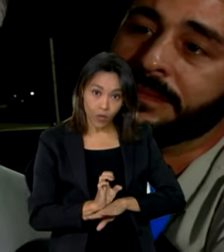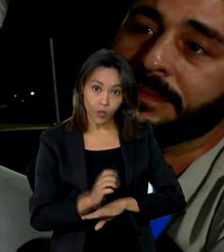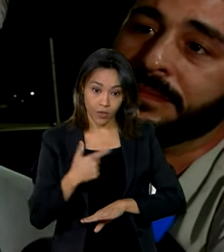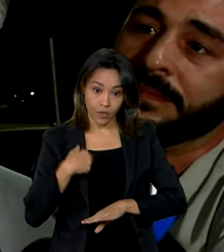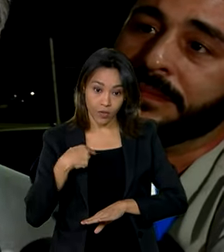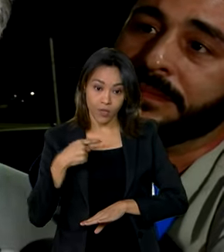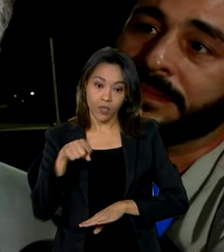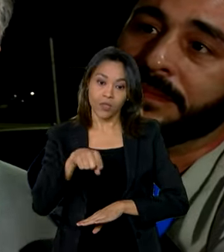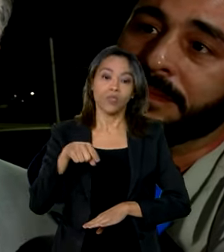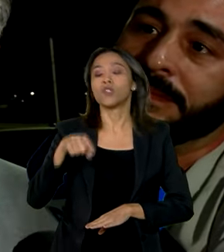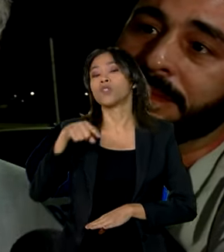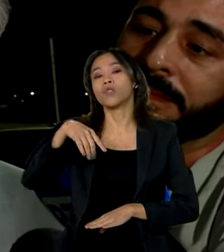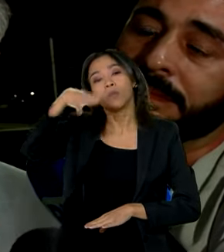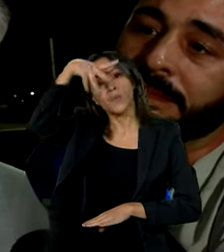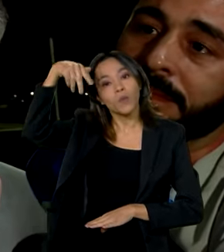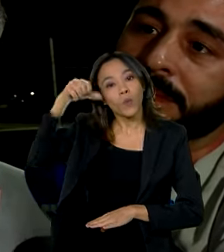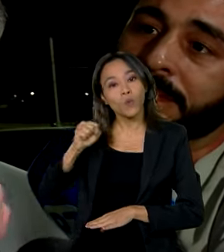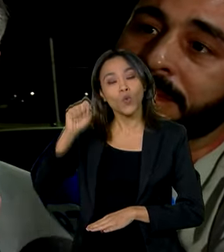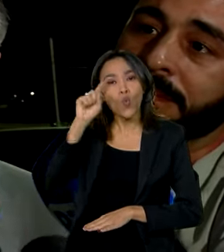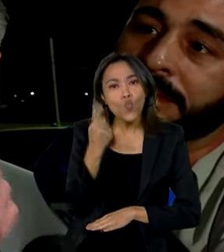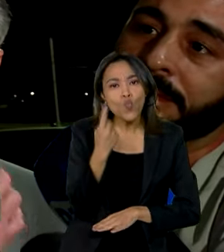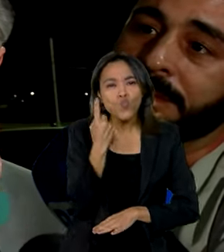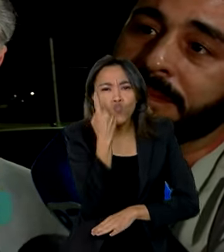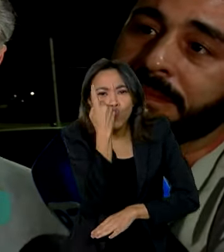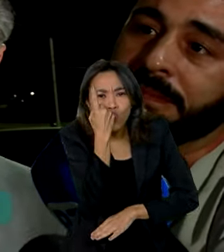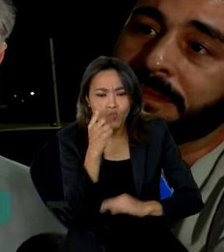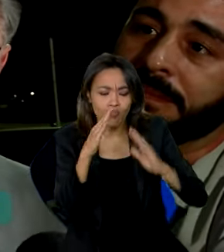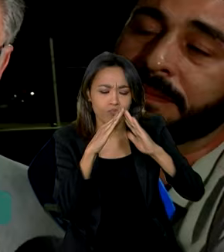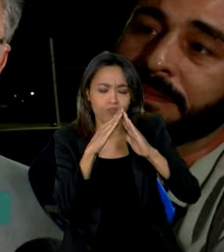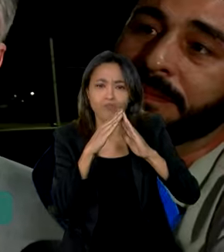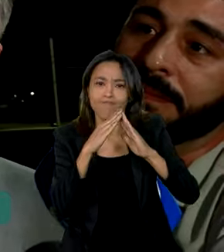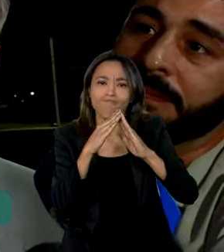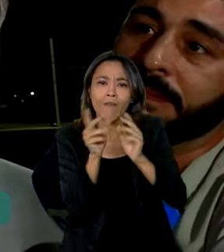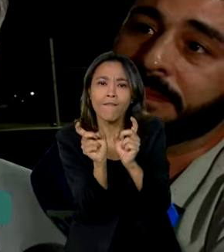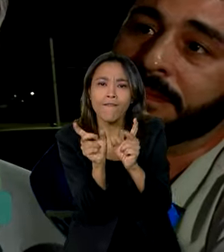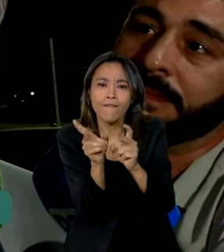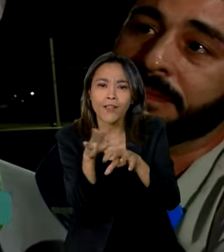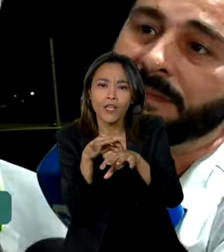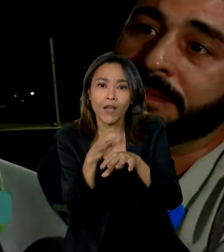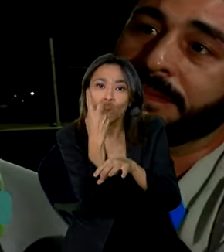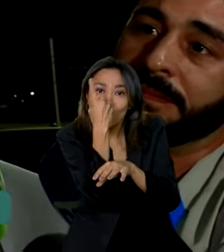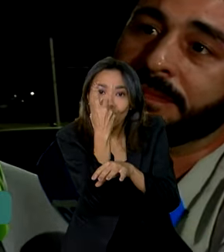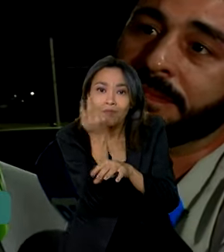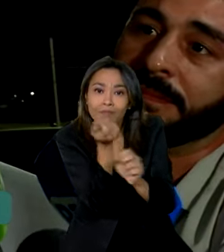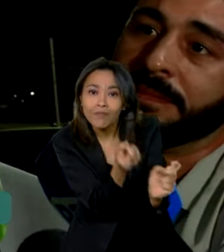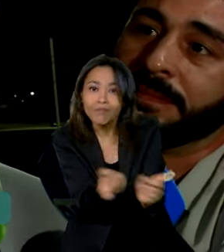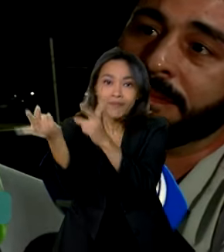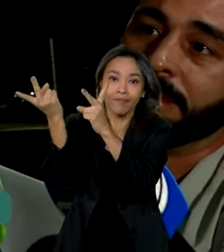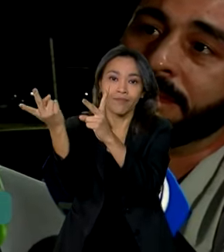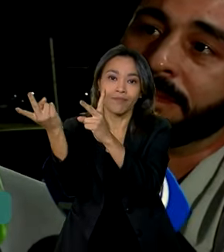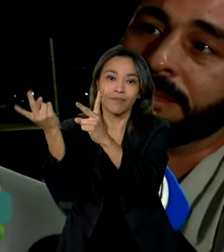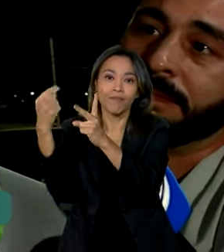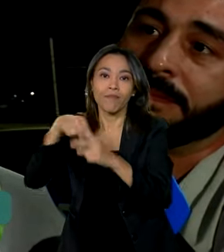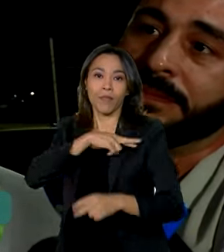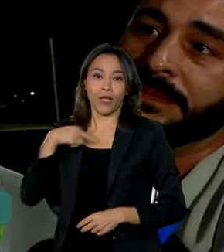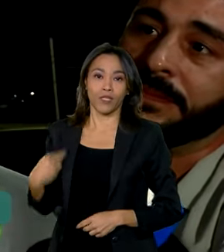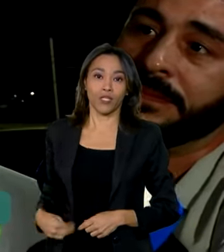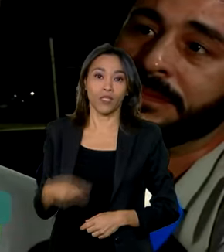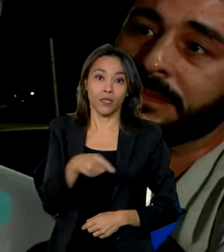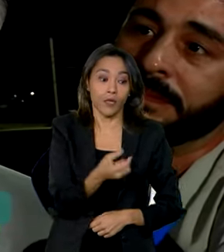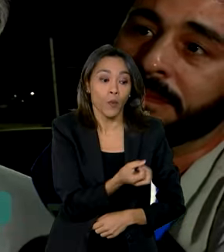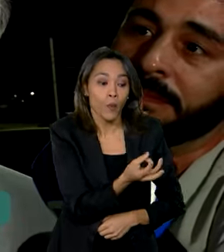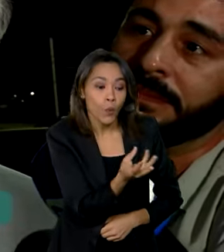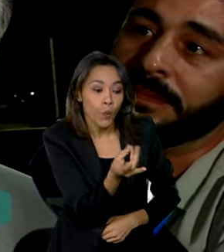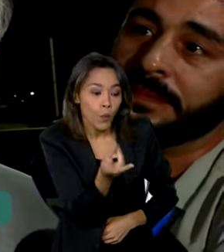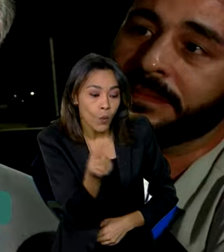frigorífico, que só tem uma unidade que foi habilitado para a China. Ele tem hoje 400 colaboradores,